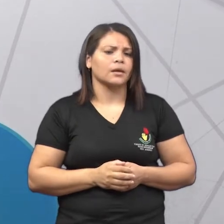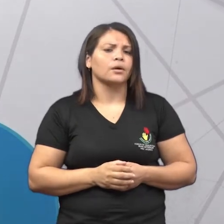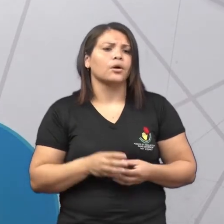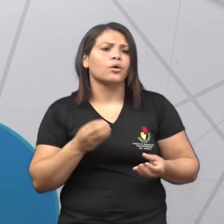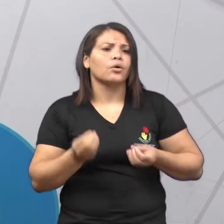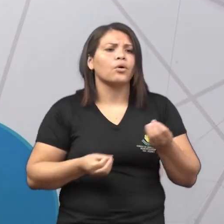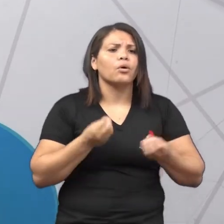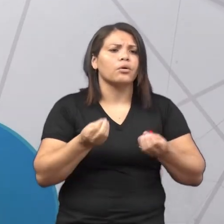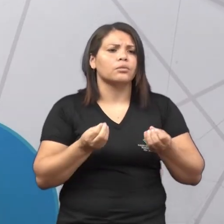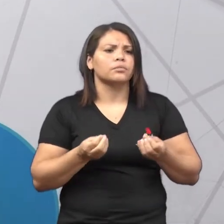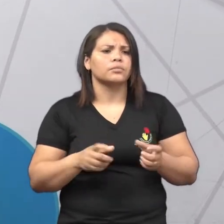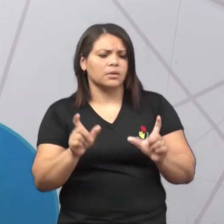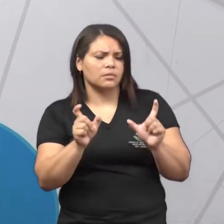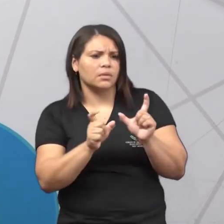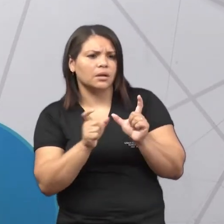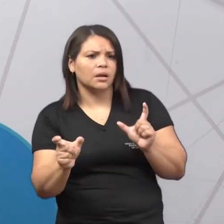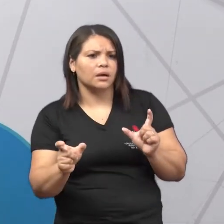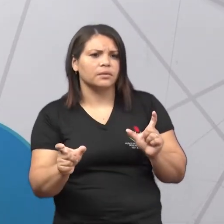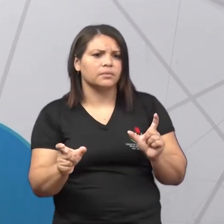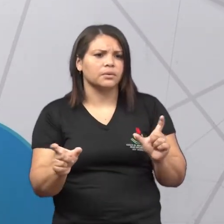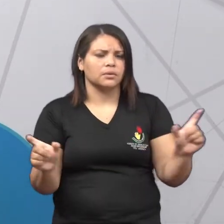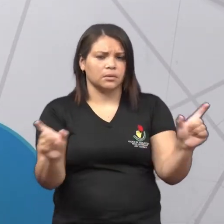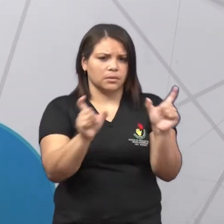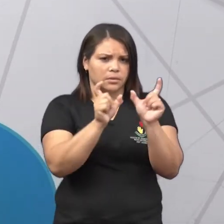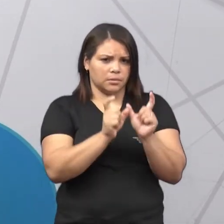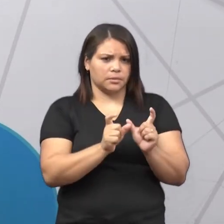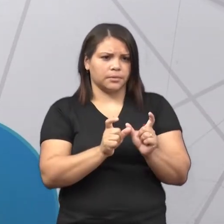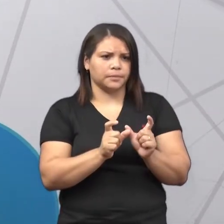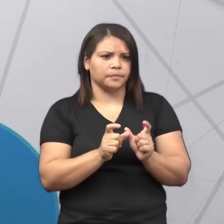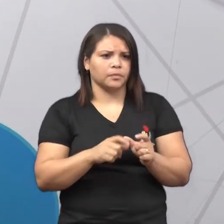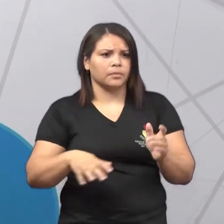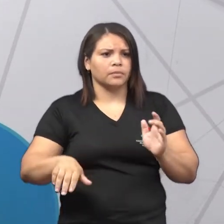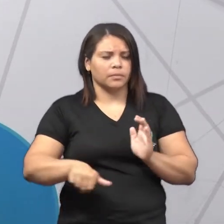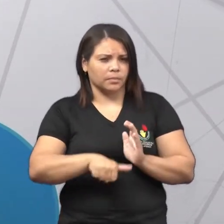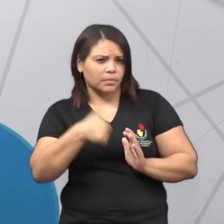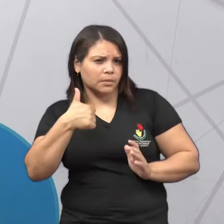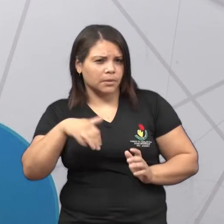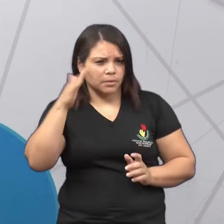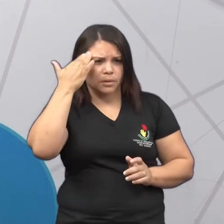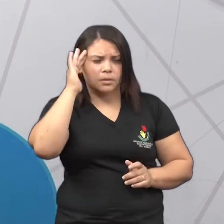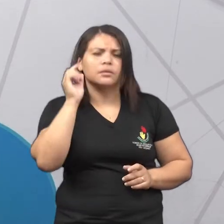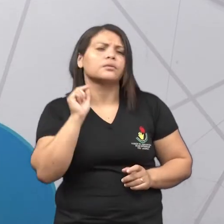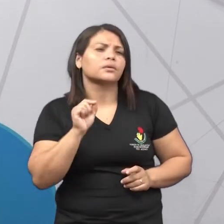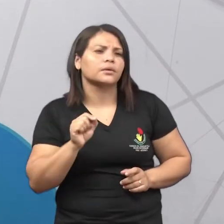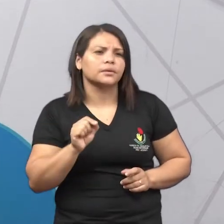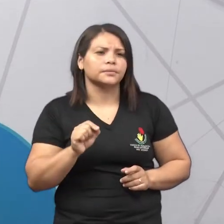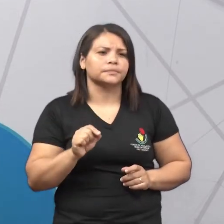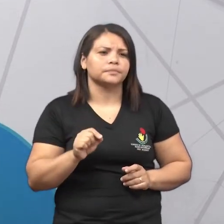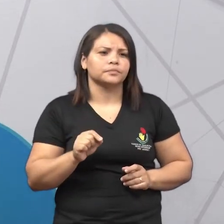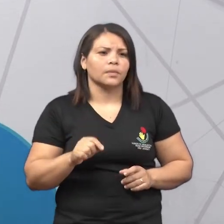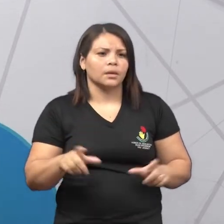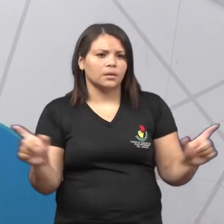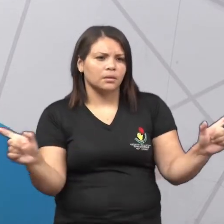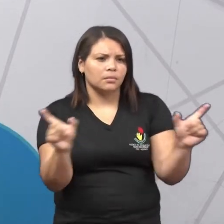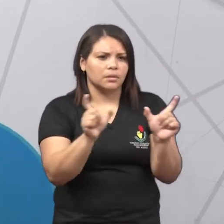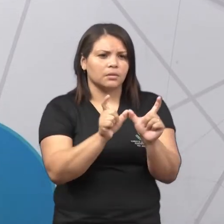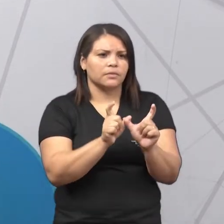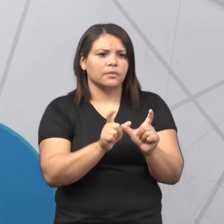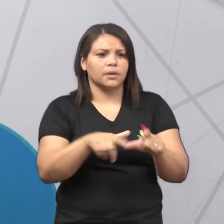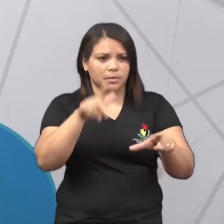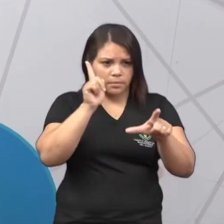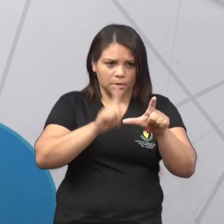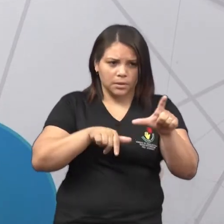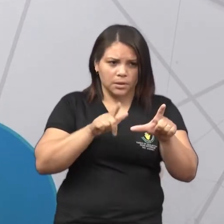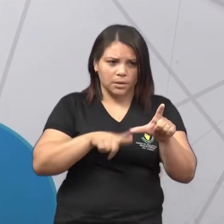Como é que as palavras são formadas? Primeira coisa, você tem que entender o seguinte. Basicamente, as palavras são formadas por